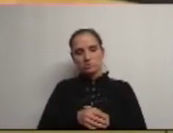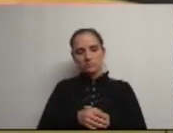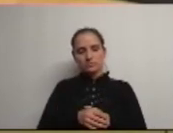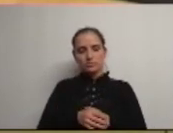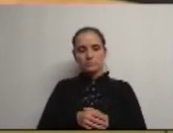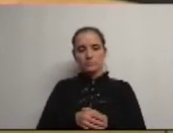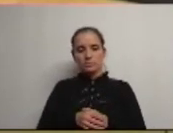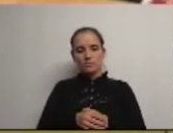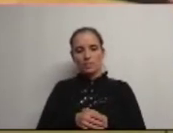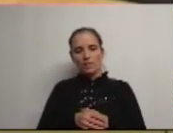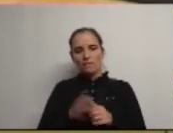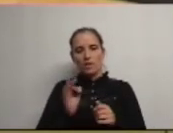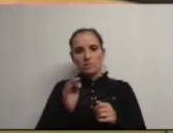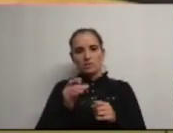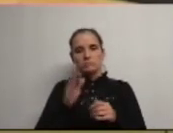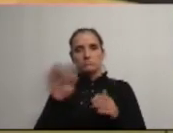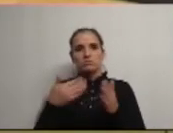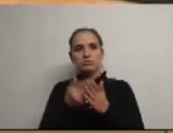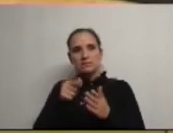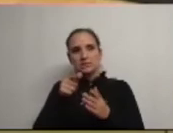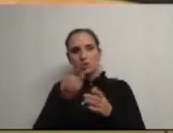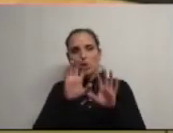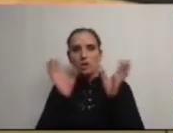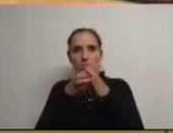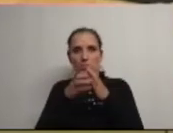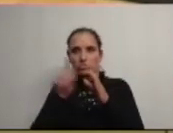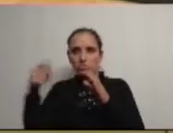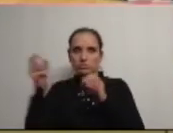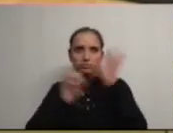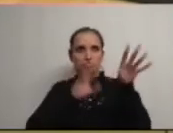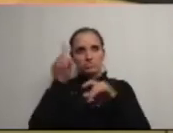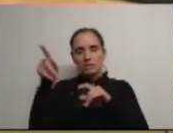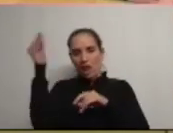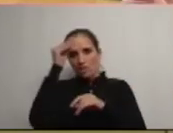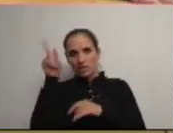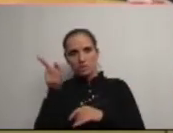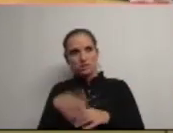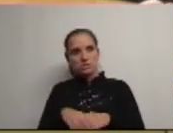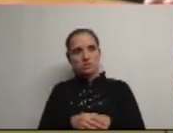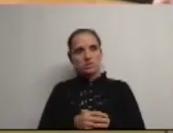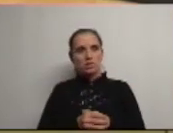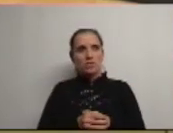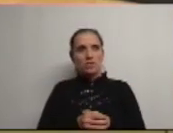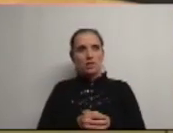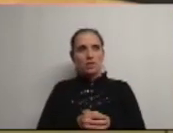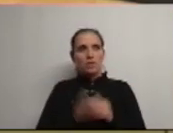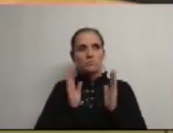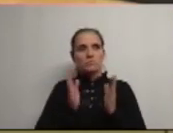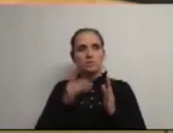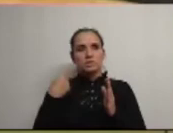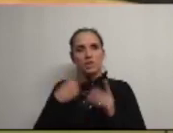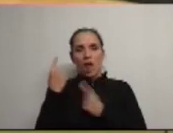a pena nós estarmos a dizer que temos de levar este equipamento ou outro a não sei quantos para essas aldeias porque nós temos de ter